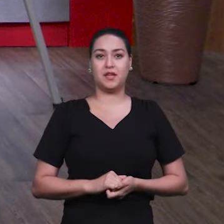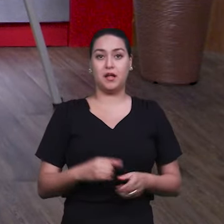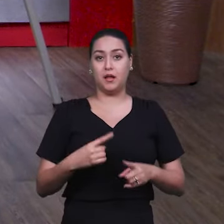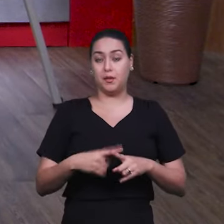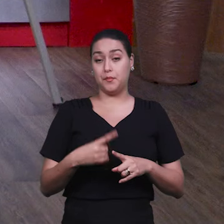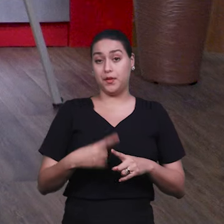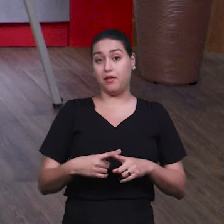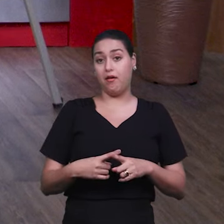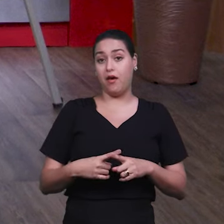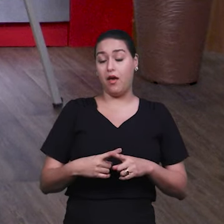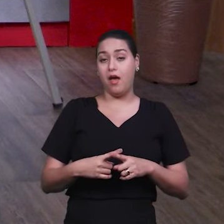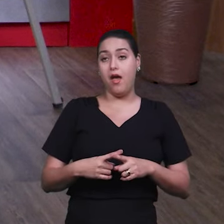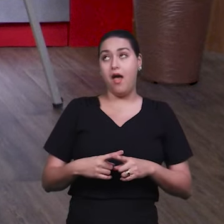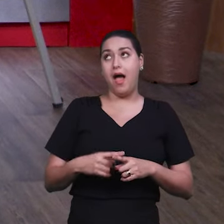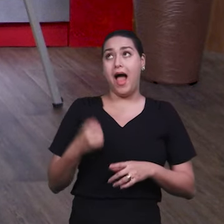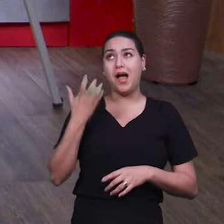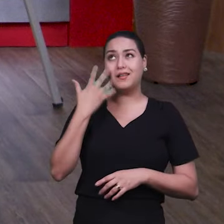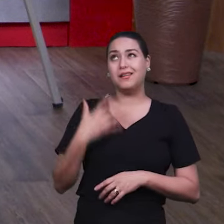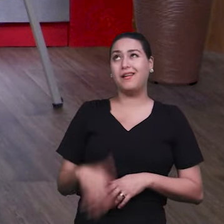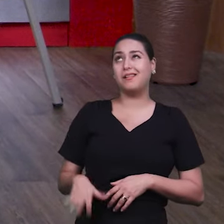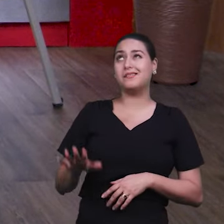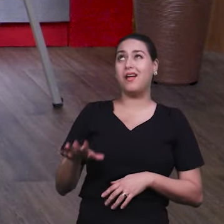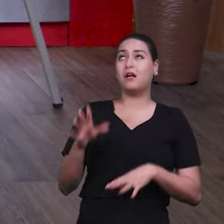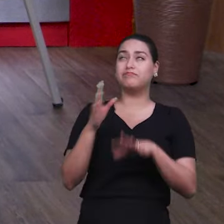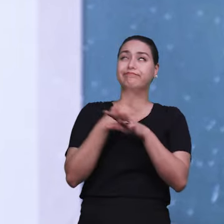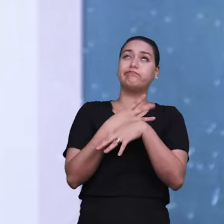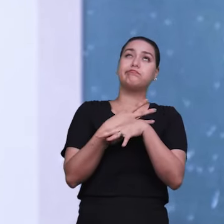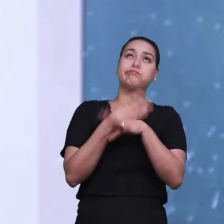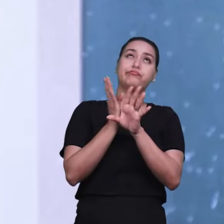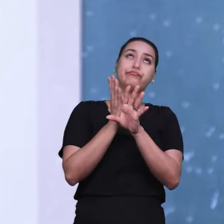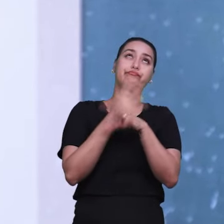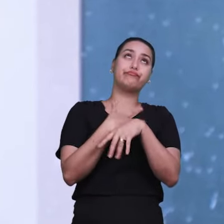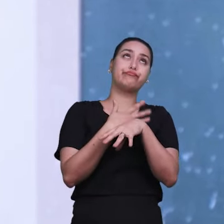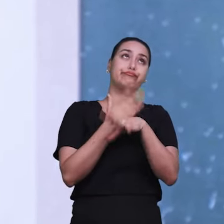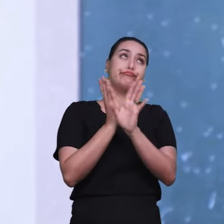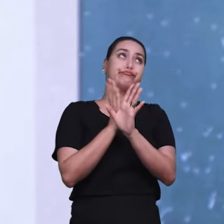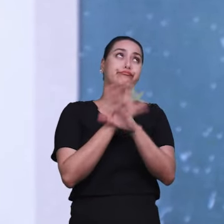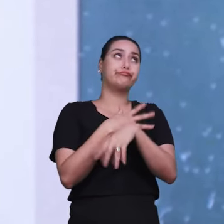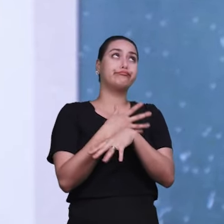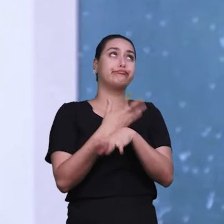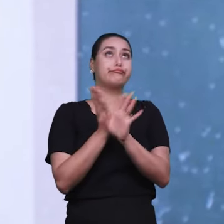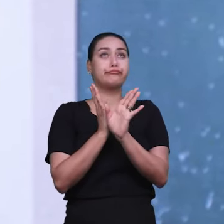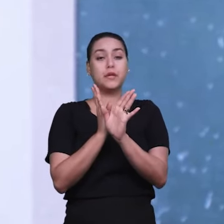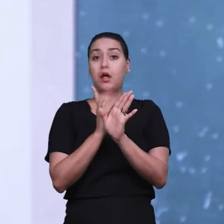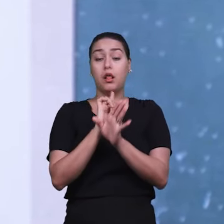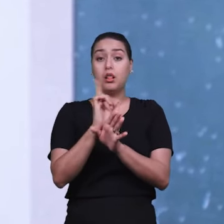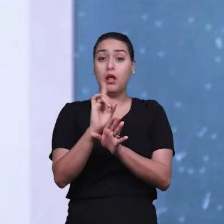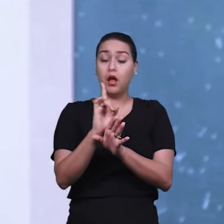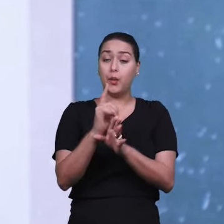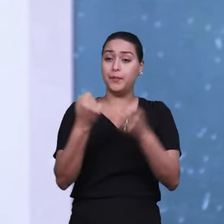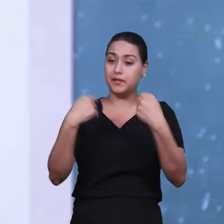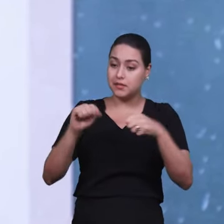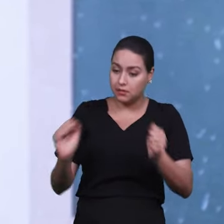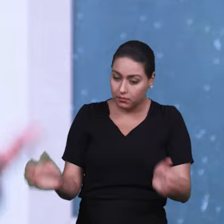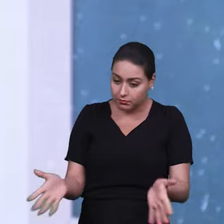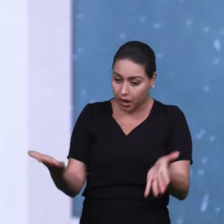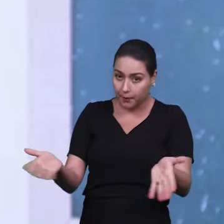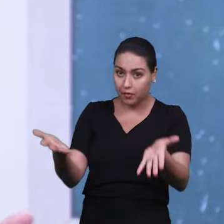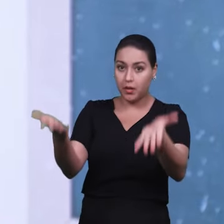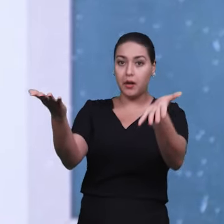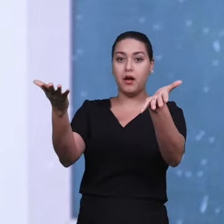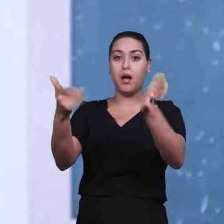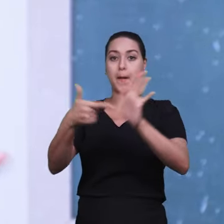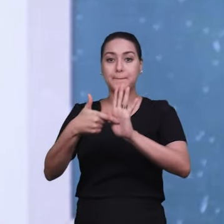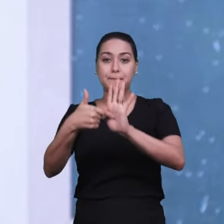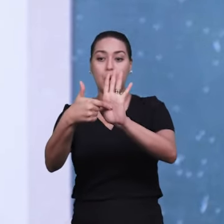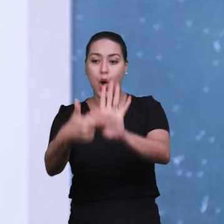tiver um estímulo. Porque, às vezes, eu já conheci pais, ah, mas meu filho não se interessou. Mas não é questão de se interessar, você tem que mostrar o ambiente